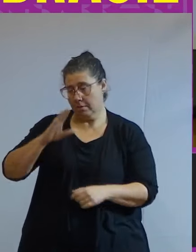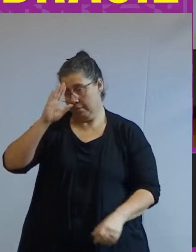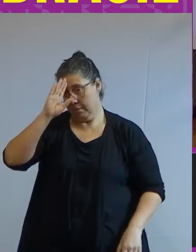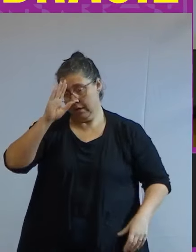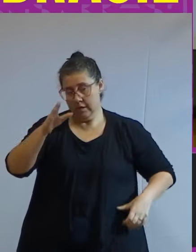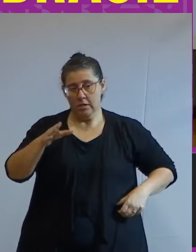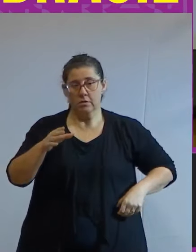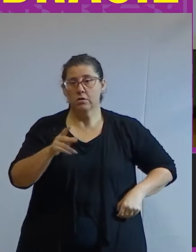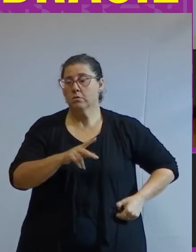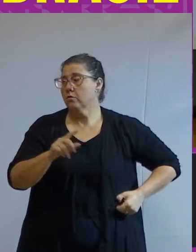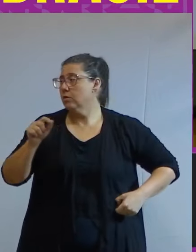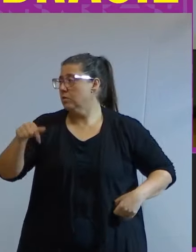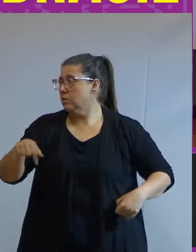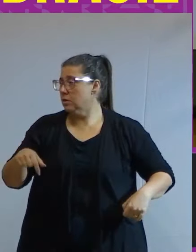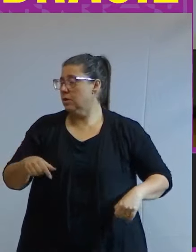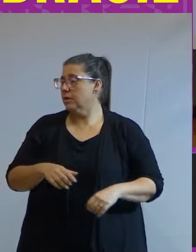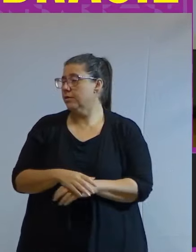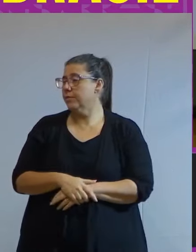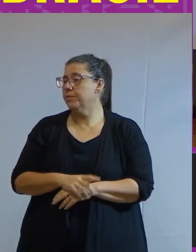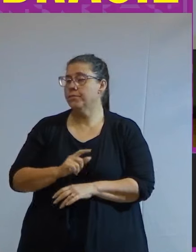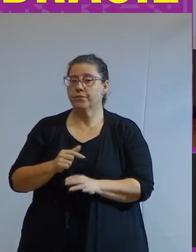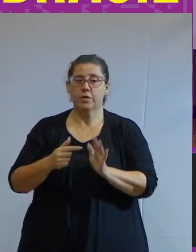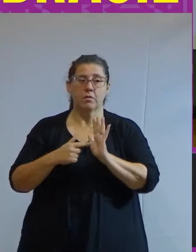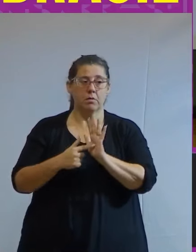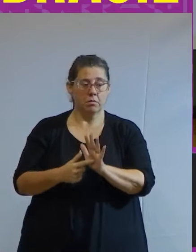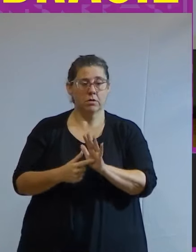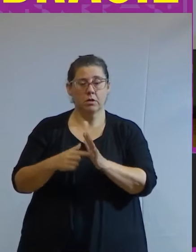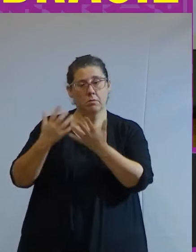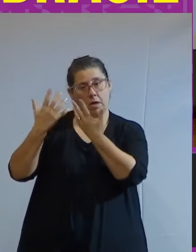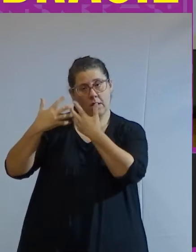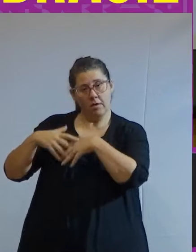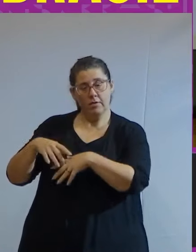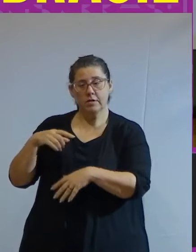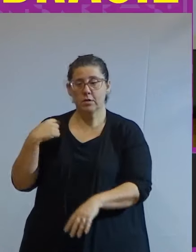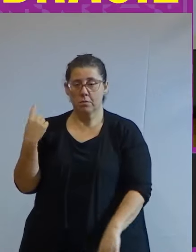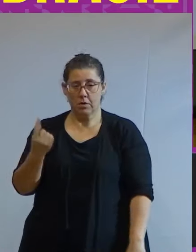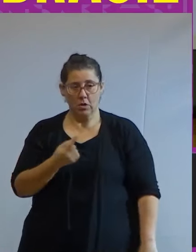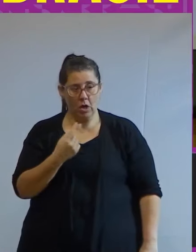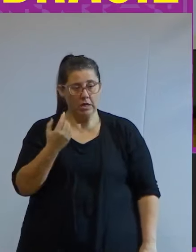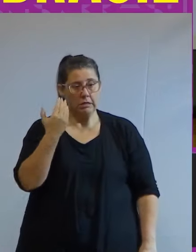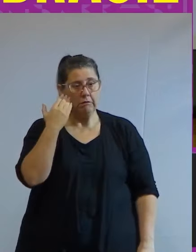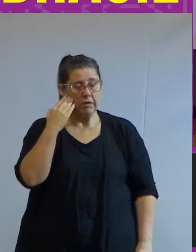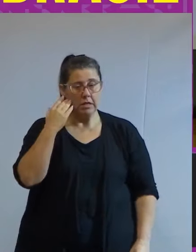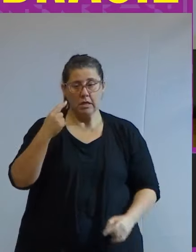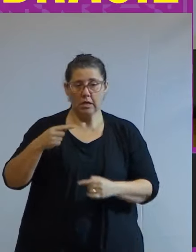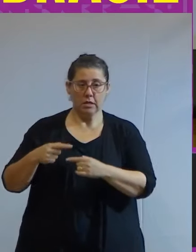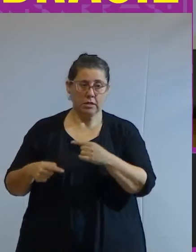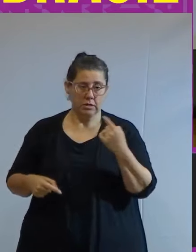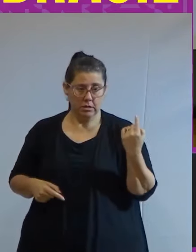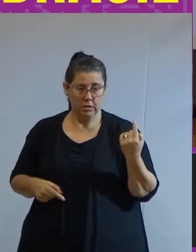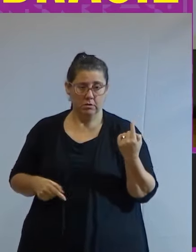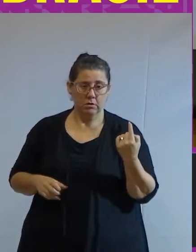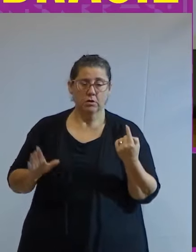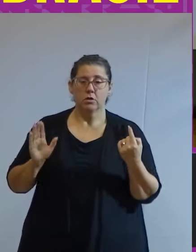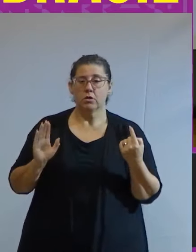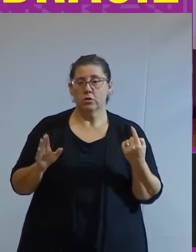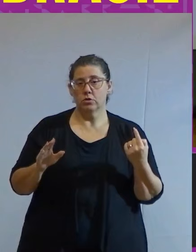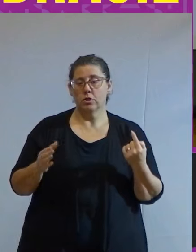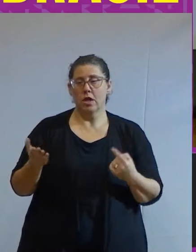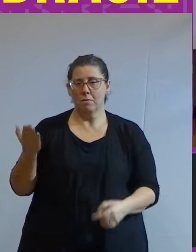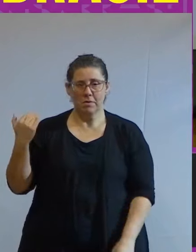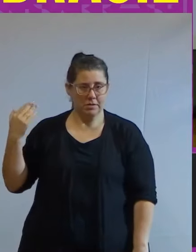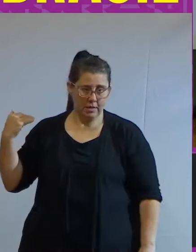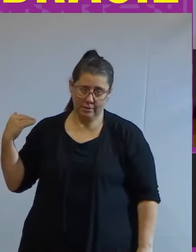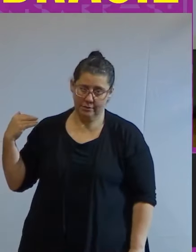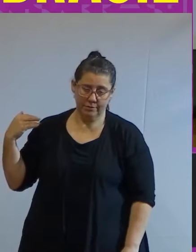com os professores que estão aqui presentes é para trazer uma reflexão para nós e entender que a desigualdade ela já está no nosso passado